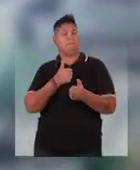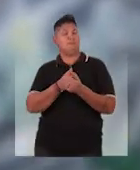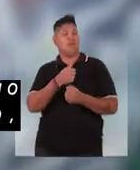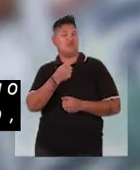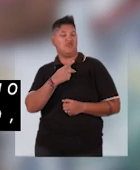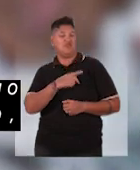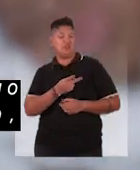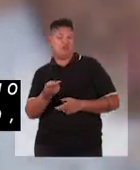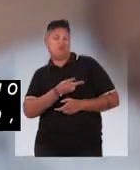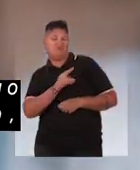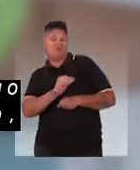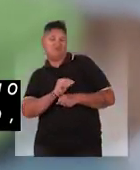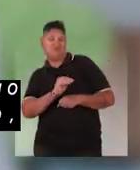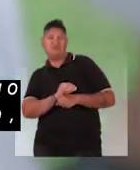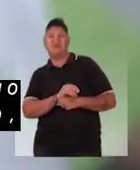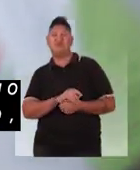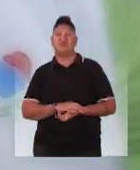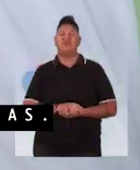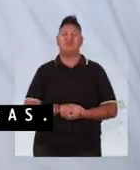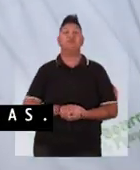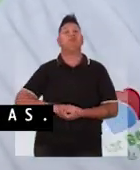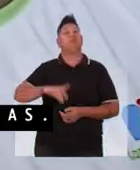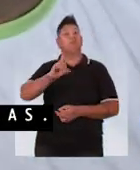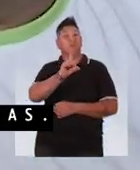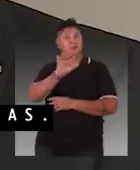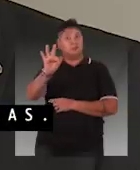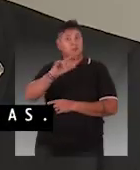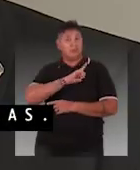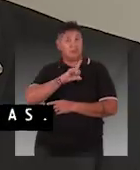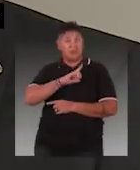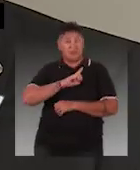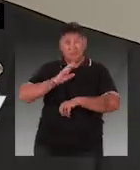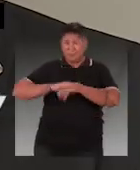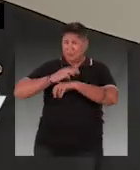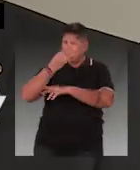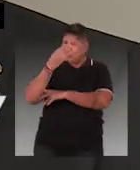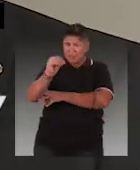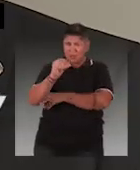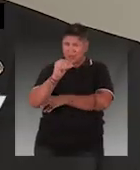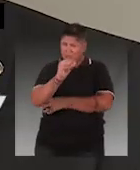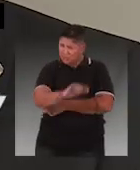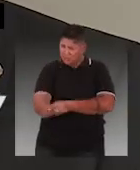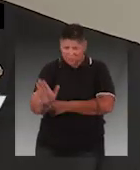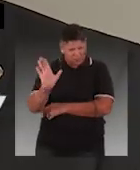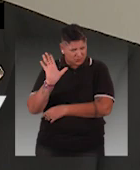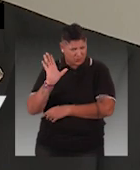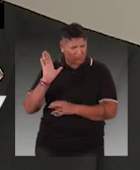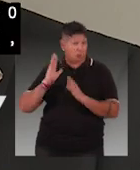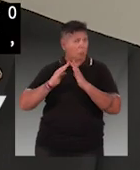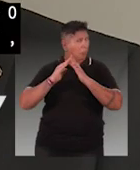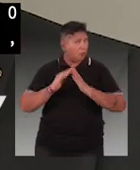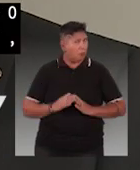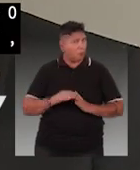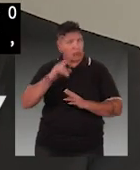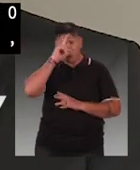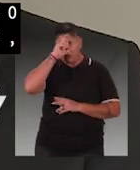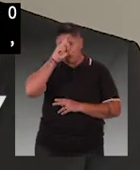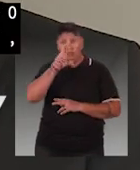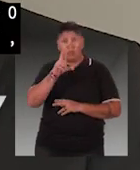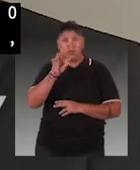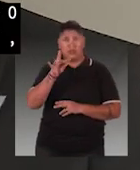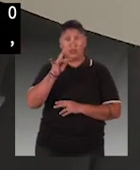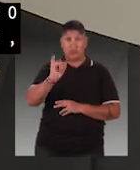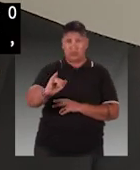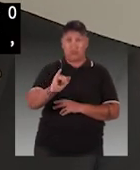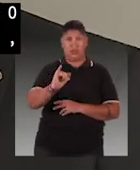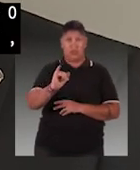Ah, eu fico pertinho dele trabalhando, fazendo duas coisas. O Distrito Federal tinha mais de 30 crianças morando